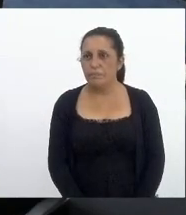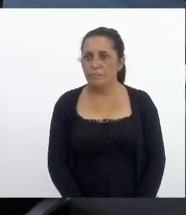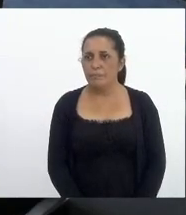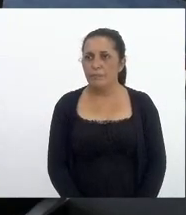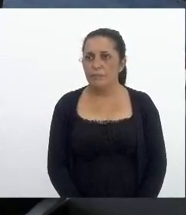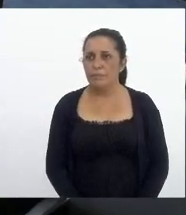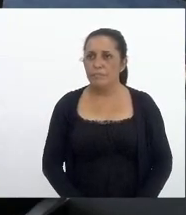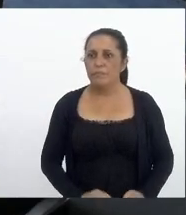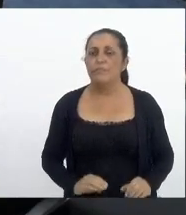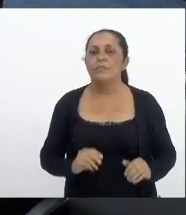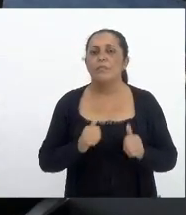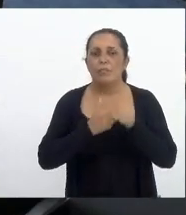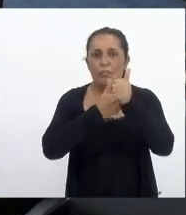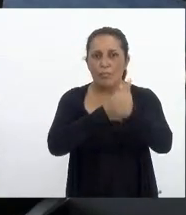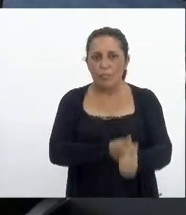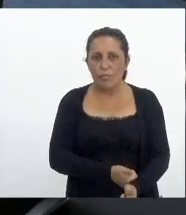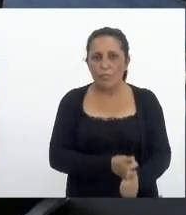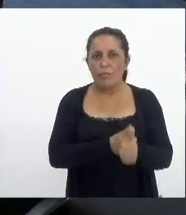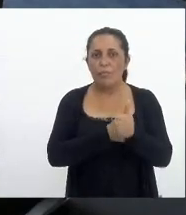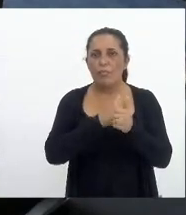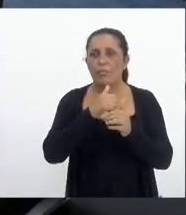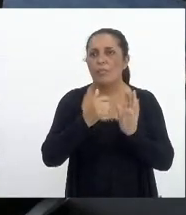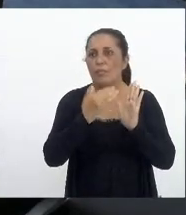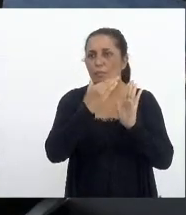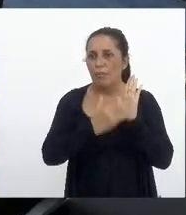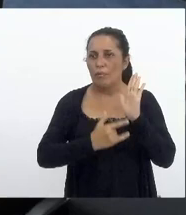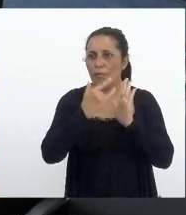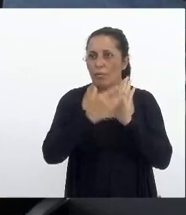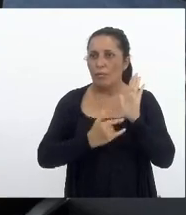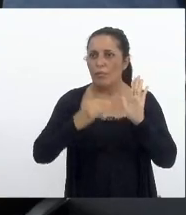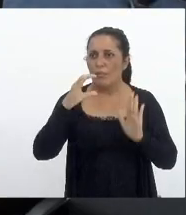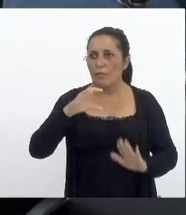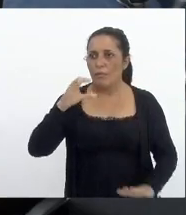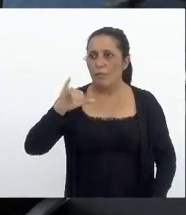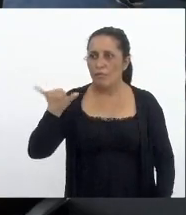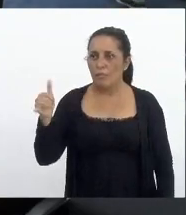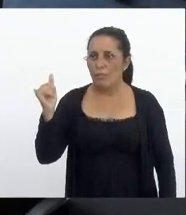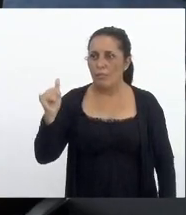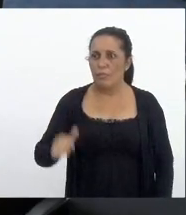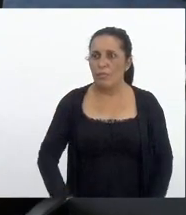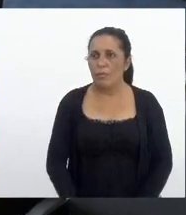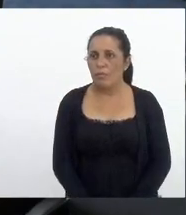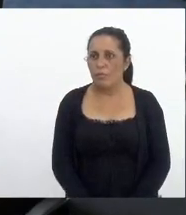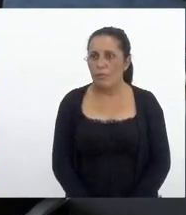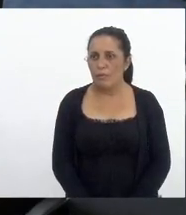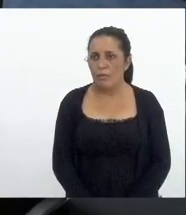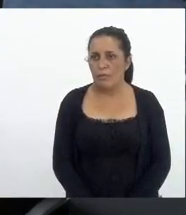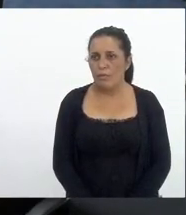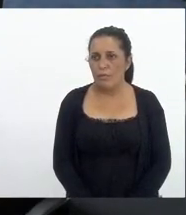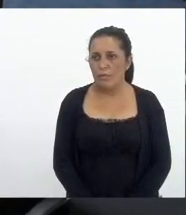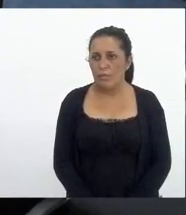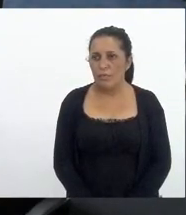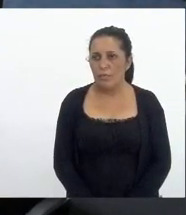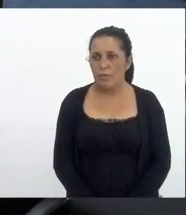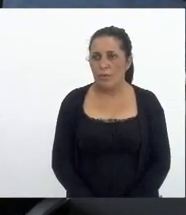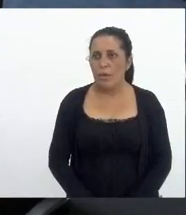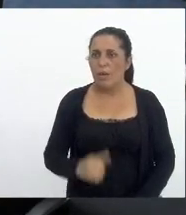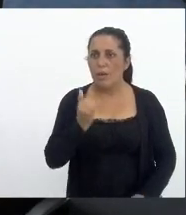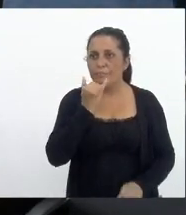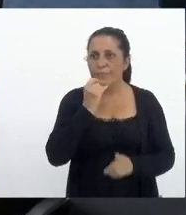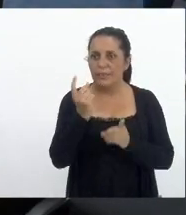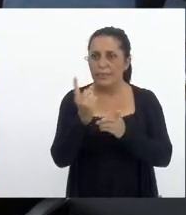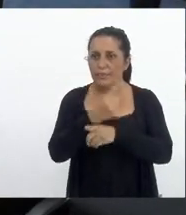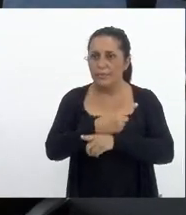acompanha o parecer da CCJ senhor presidente é Flávio Serafini da comissão de educação não sem problema